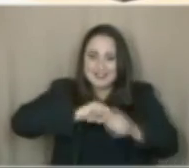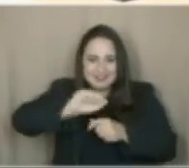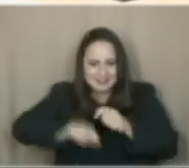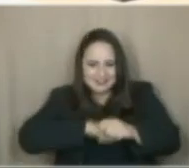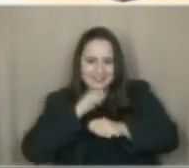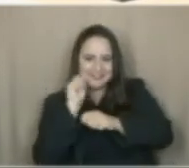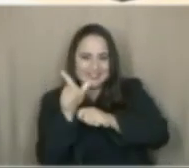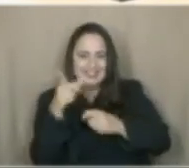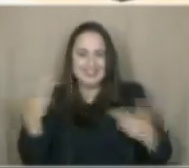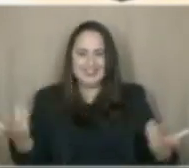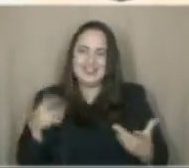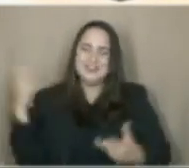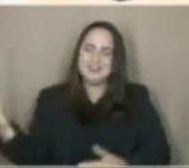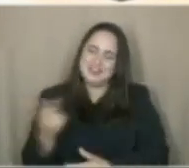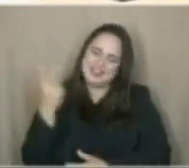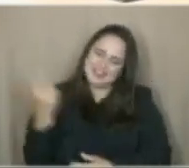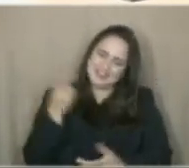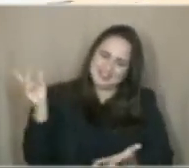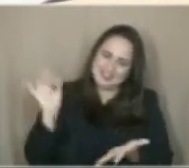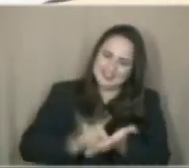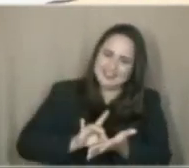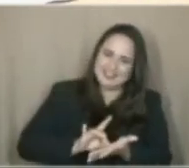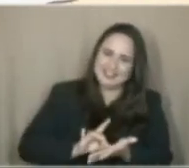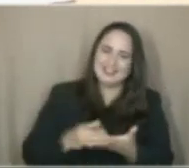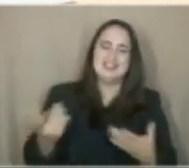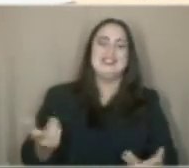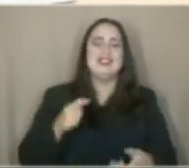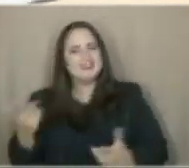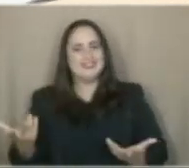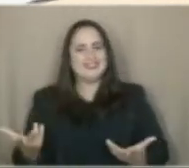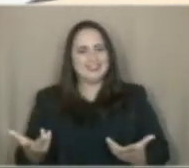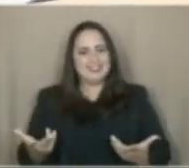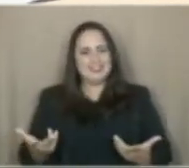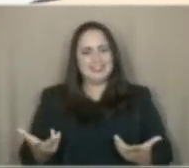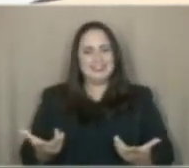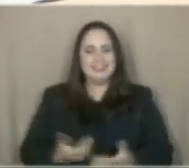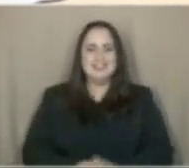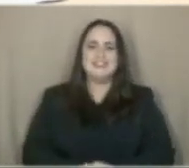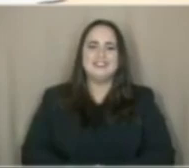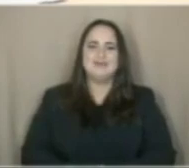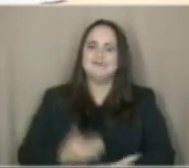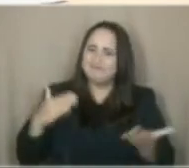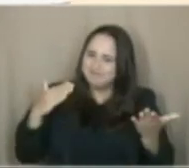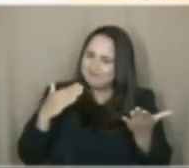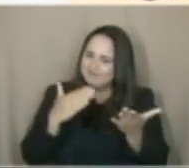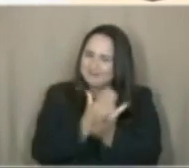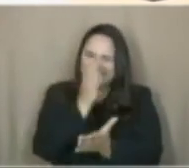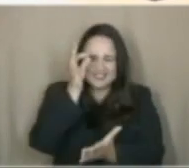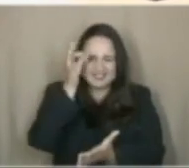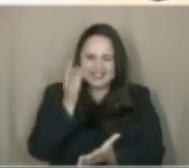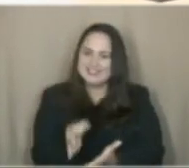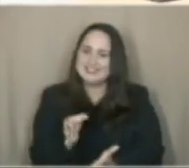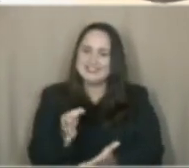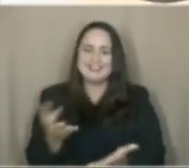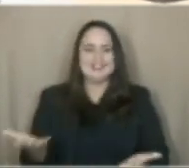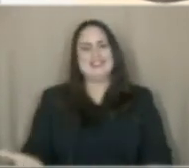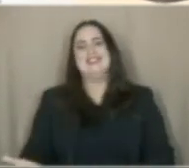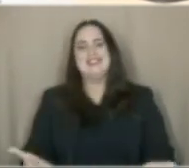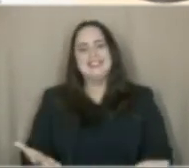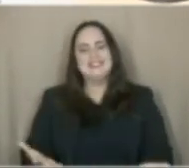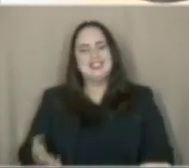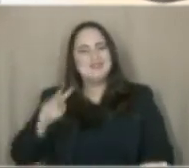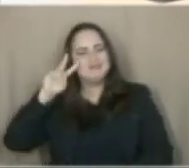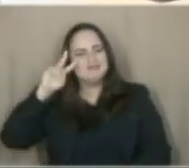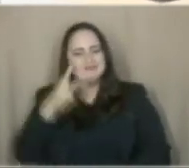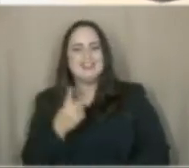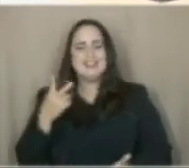valorizar realmente esse trabalho, merecidamente, a senhora acertou ali mesmo, e com certeza merecido